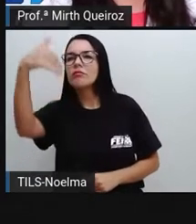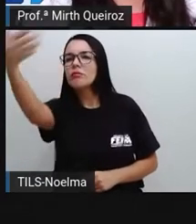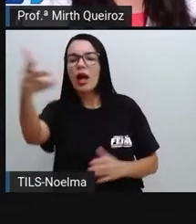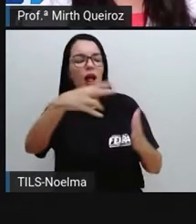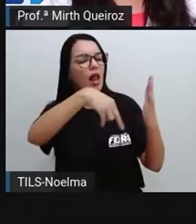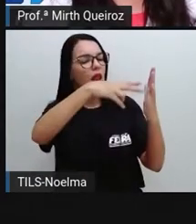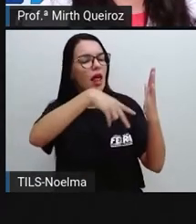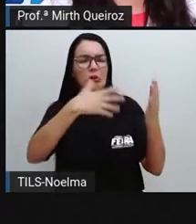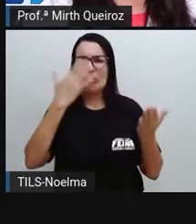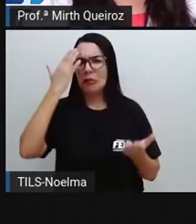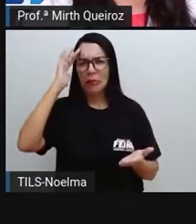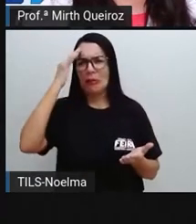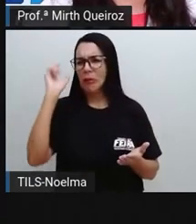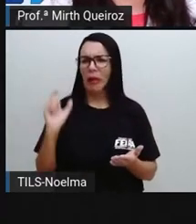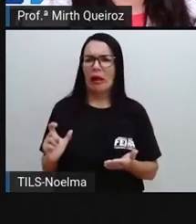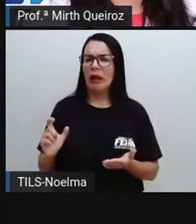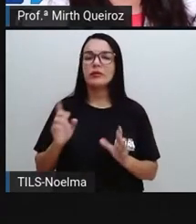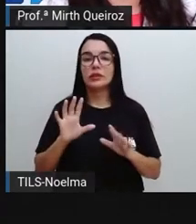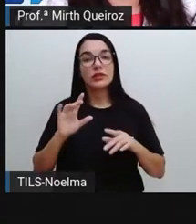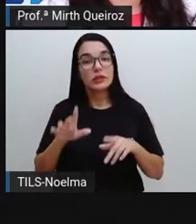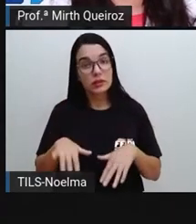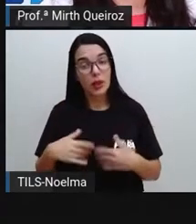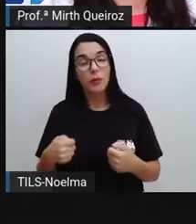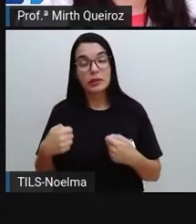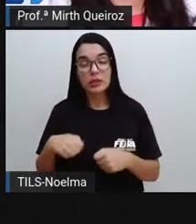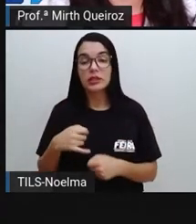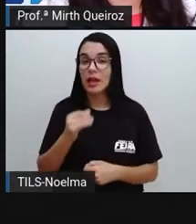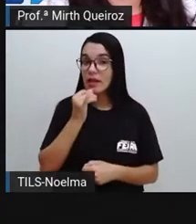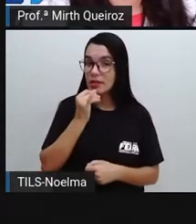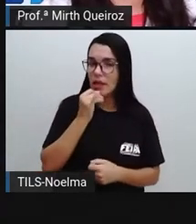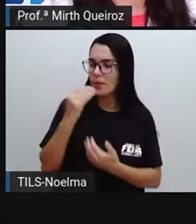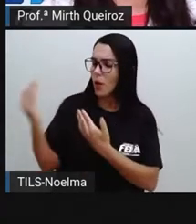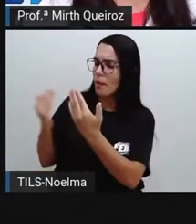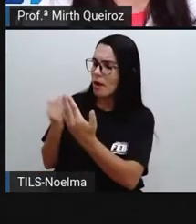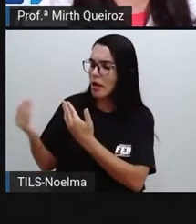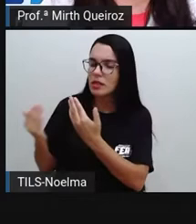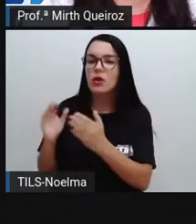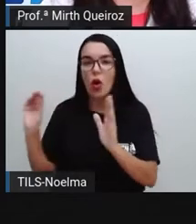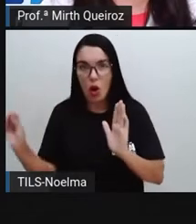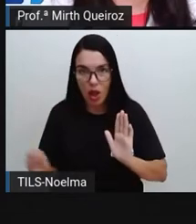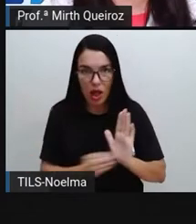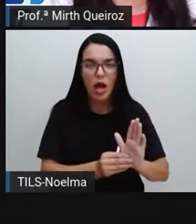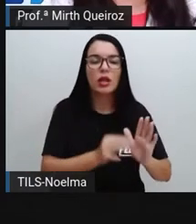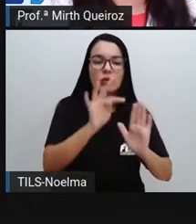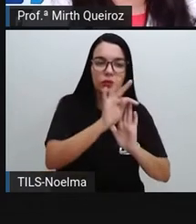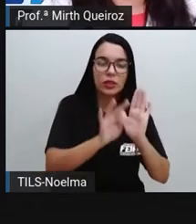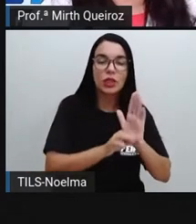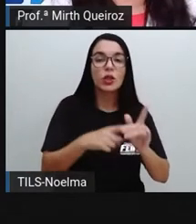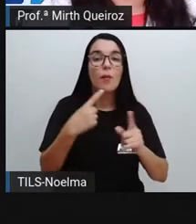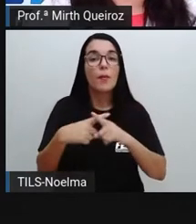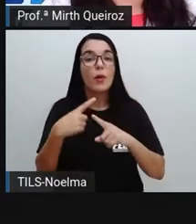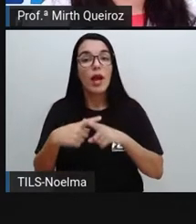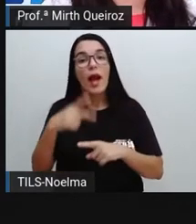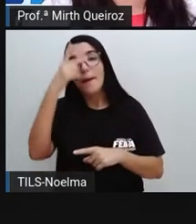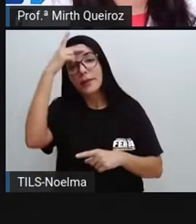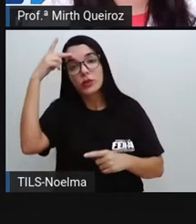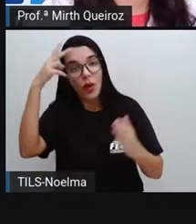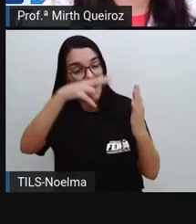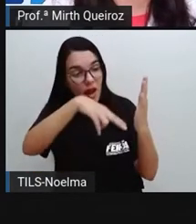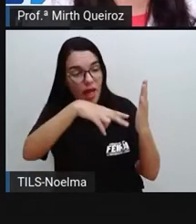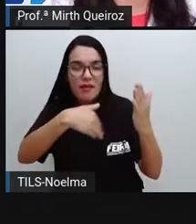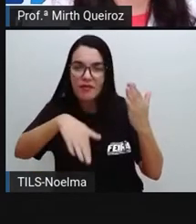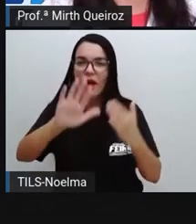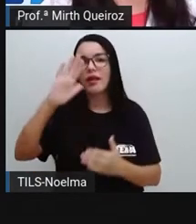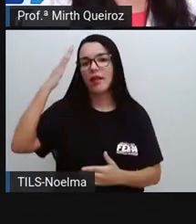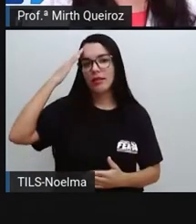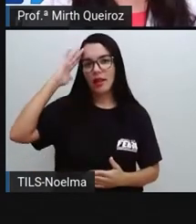Então, por isso que é importante utilizar exemplos, analogias, fazer comparações, para que esse leitor, ele possa compreender o que está escrito.